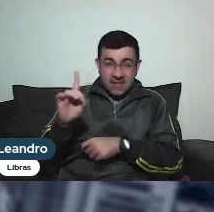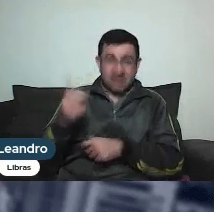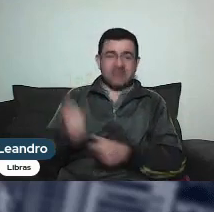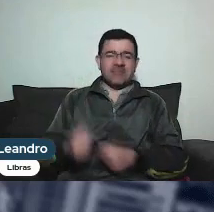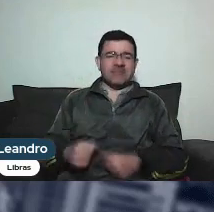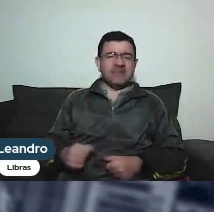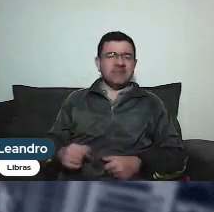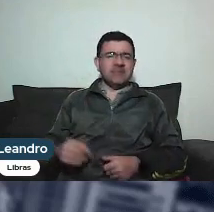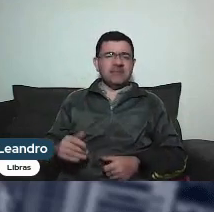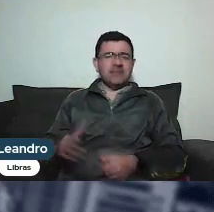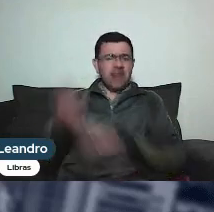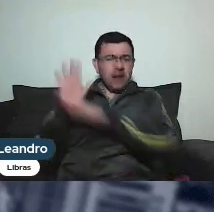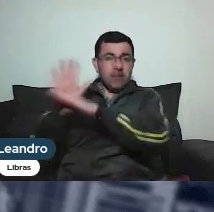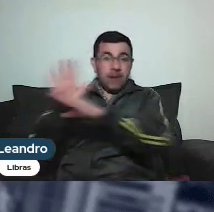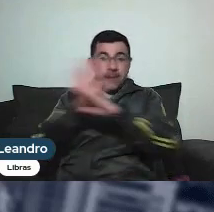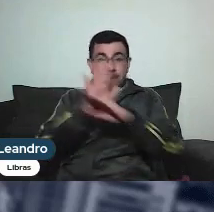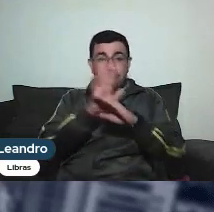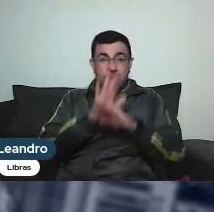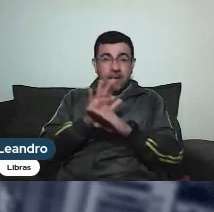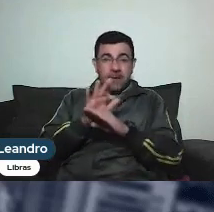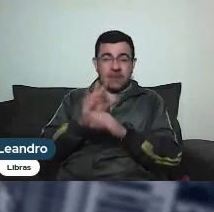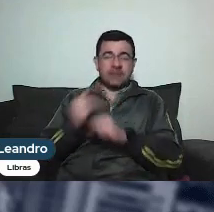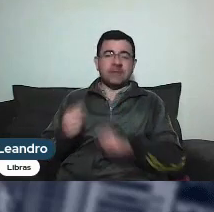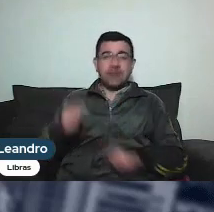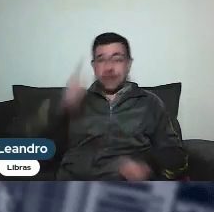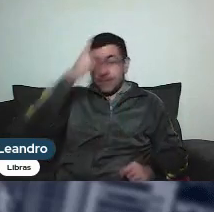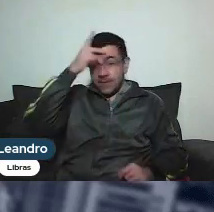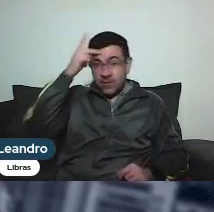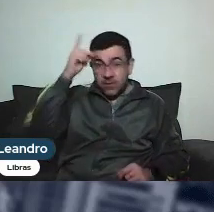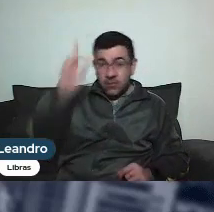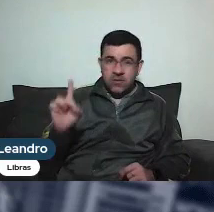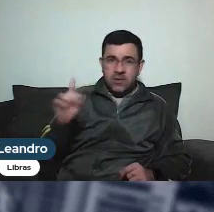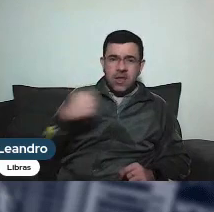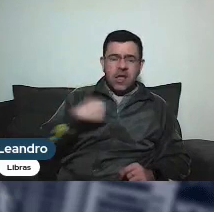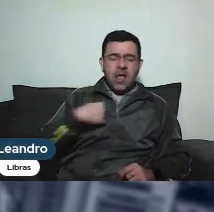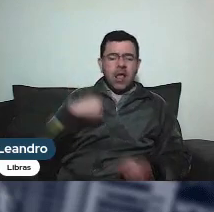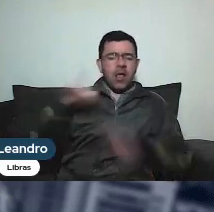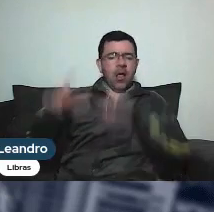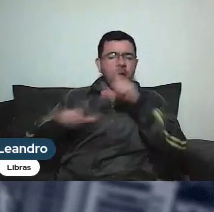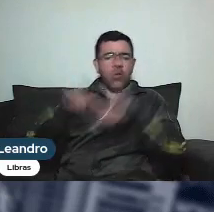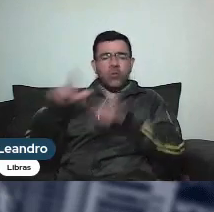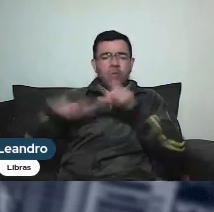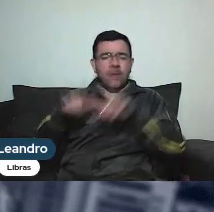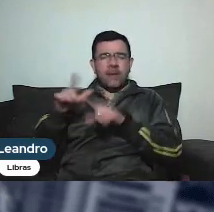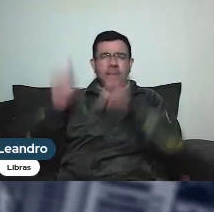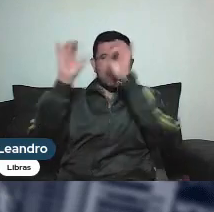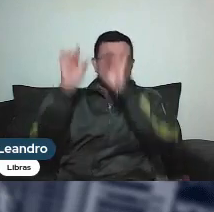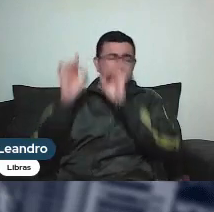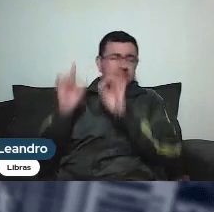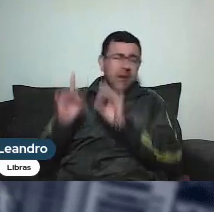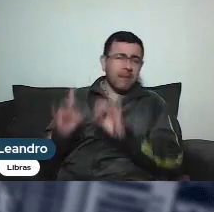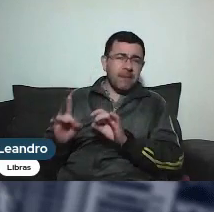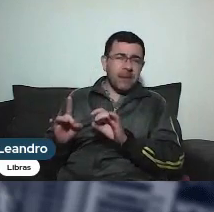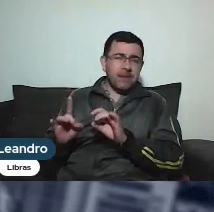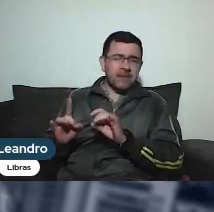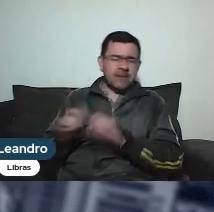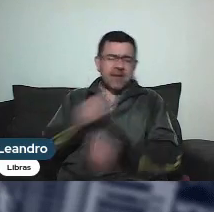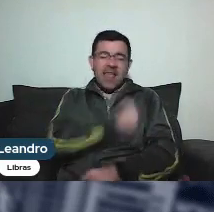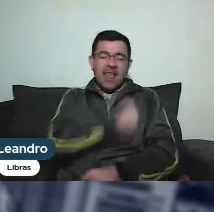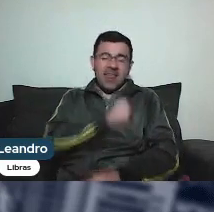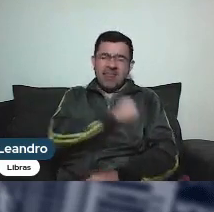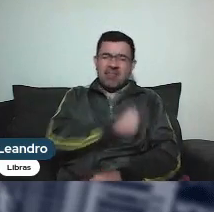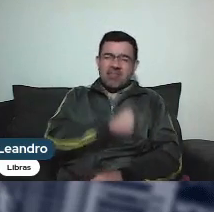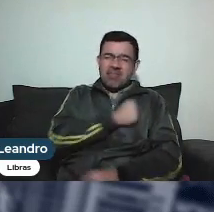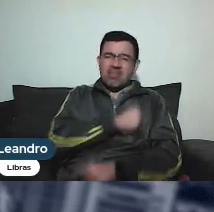benefício da comunidade PCD. Então, eu faço um trabalho, cada um tem uma especialidade, gosta mais de um segmento,